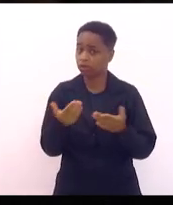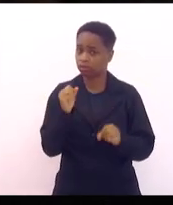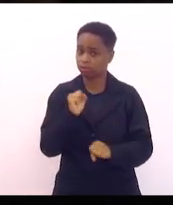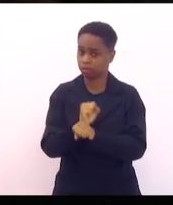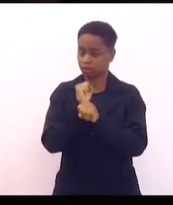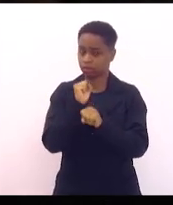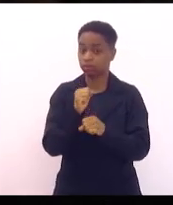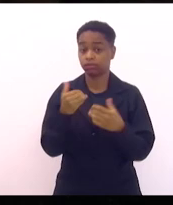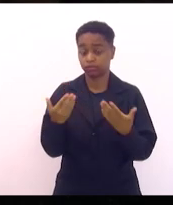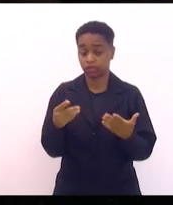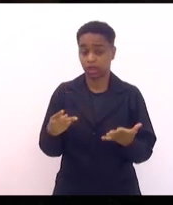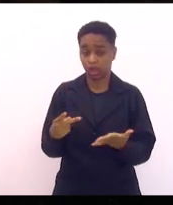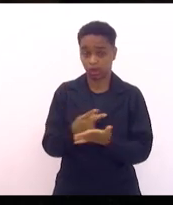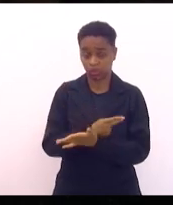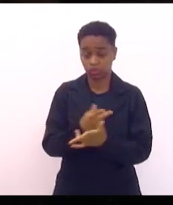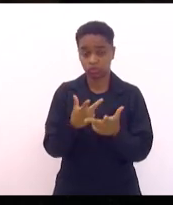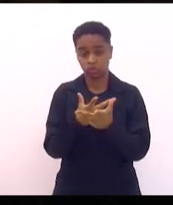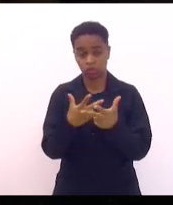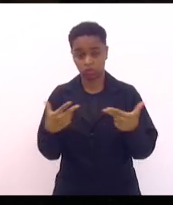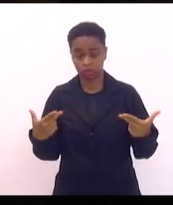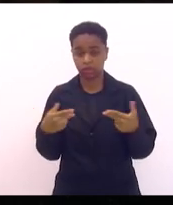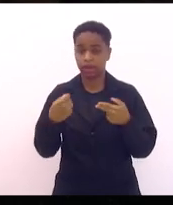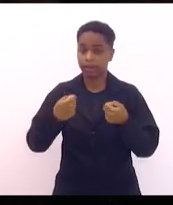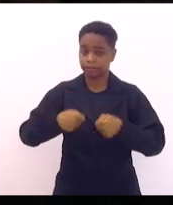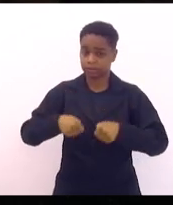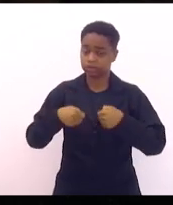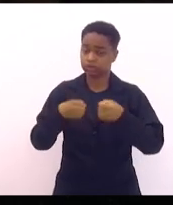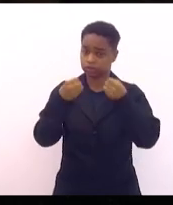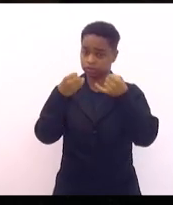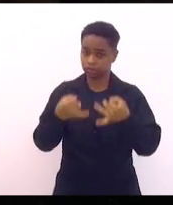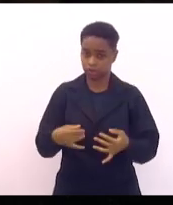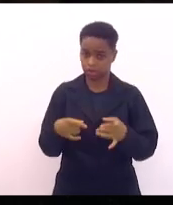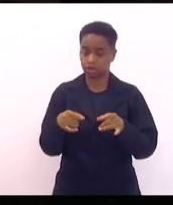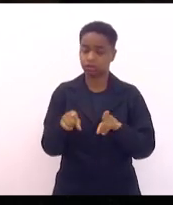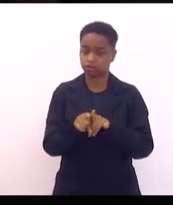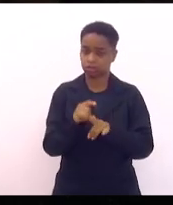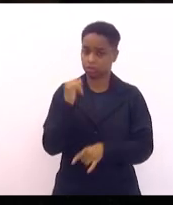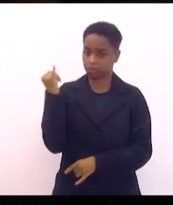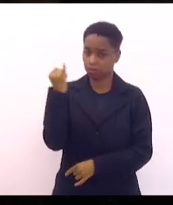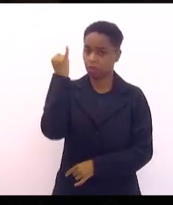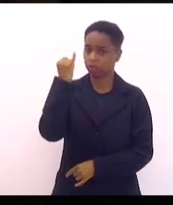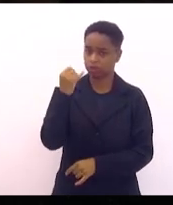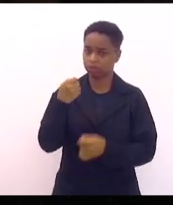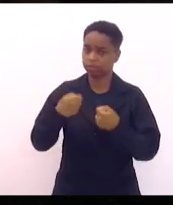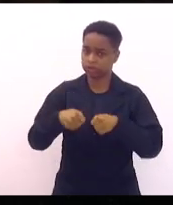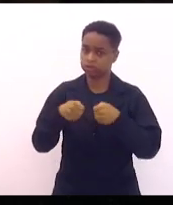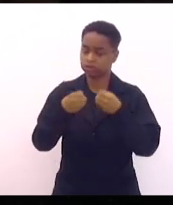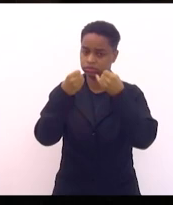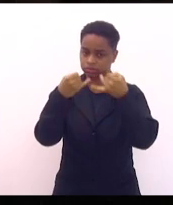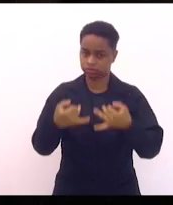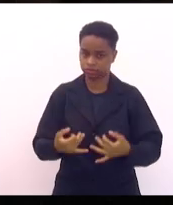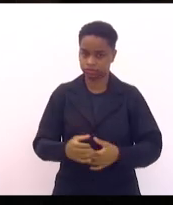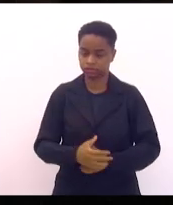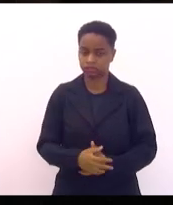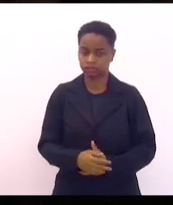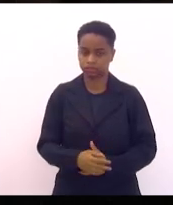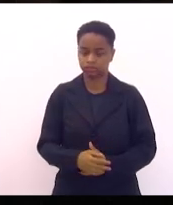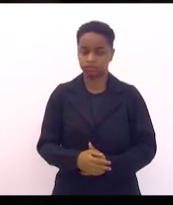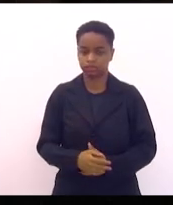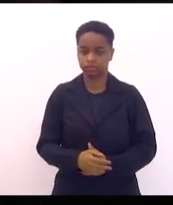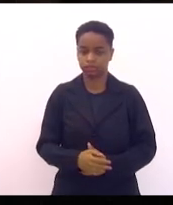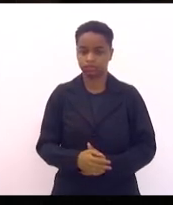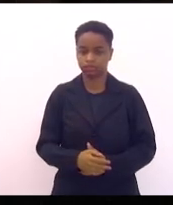que deve ser explicado, isso é muito importante, tem que ser esclarecido, onde